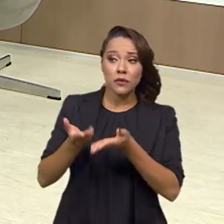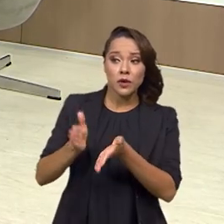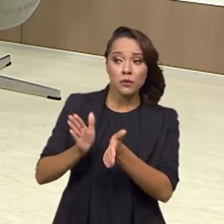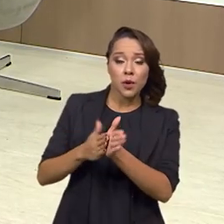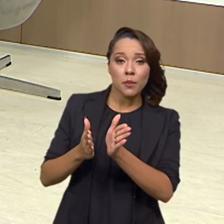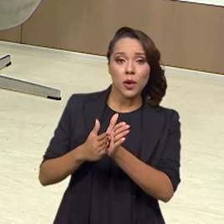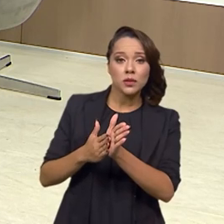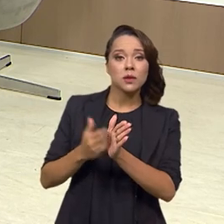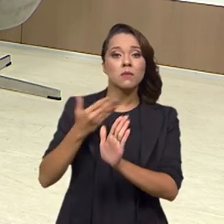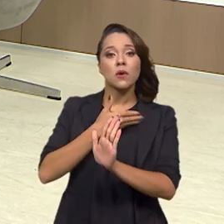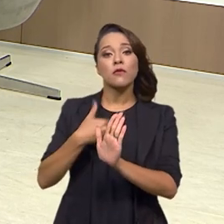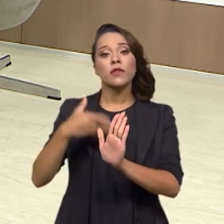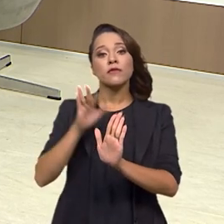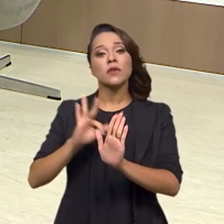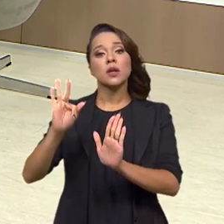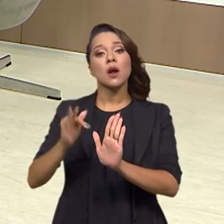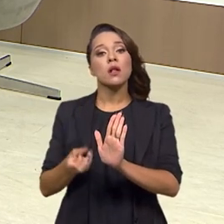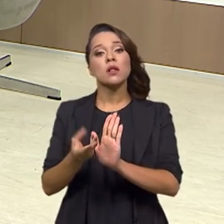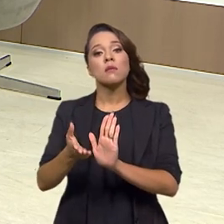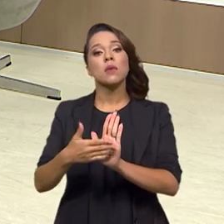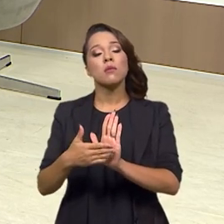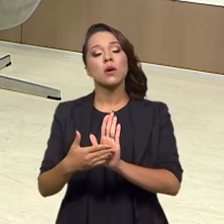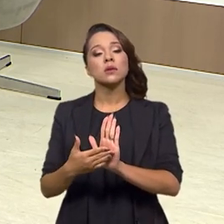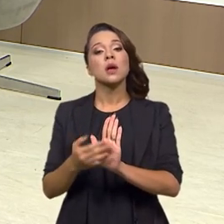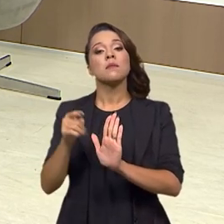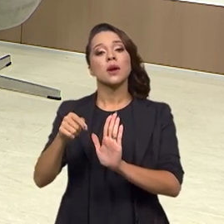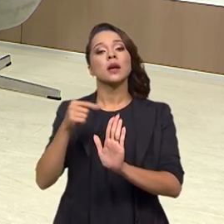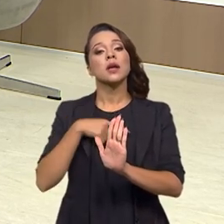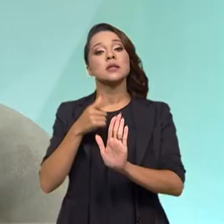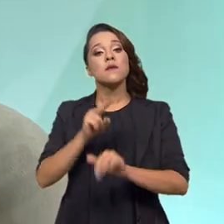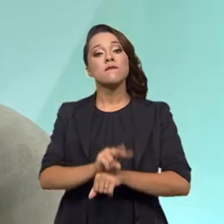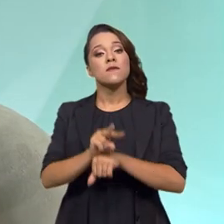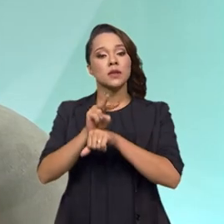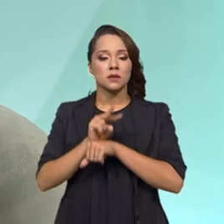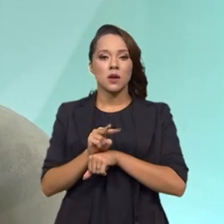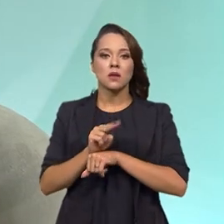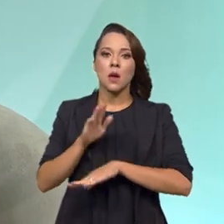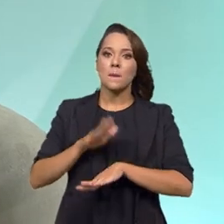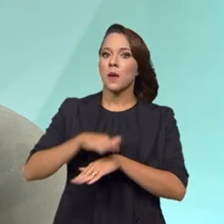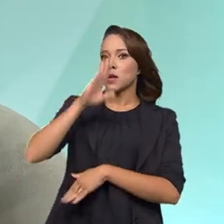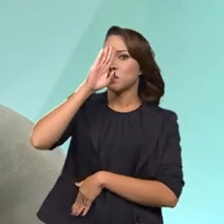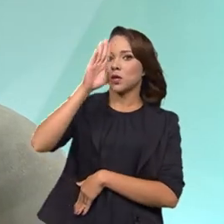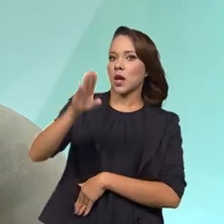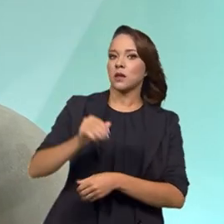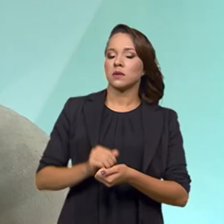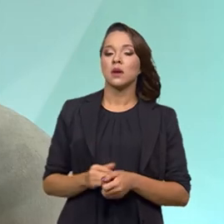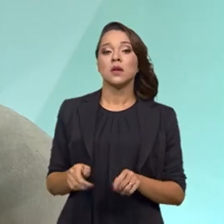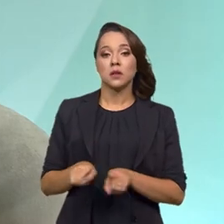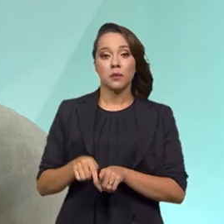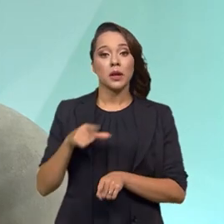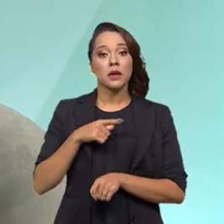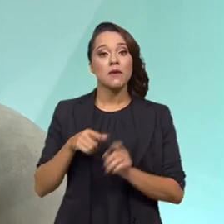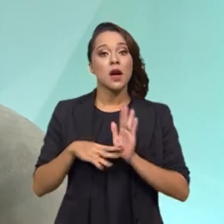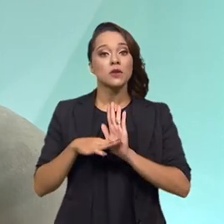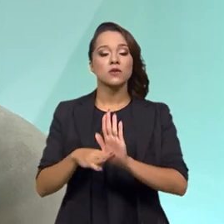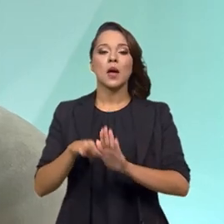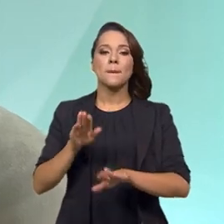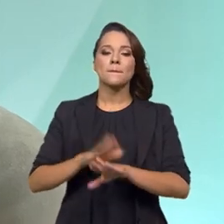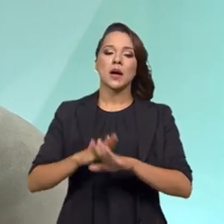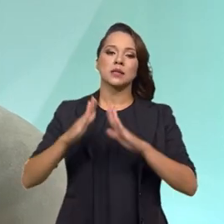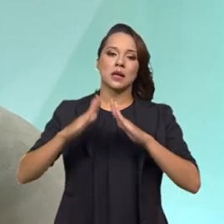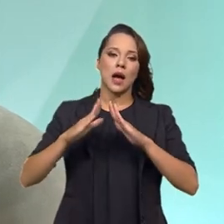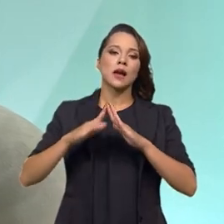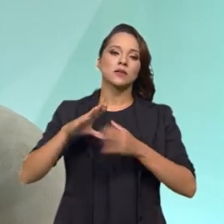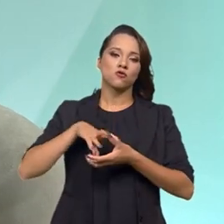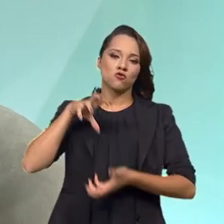o governo federal para que essas fontes de financiamento sejam mais diretas e que venham a beneficiar mais instituições